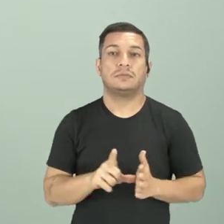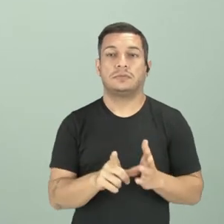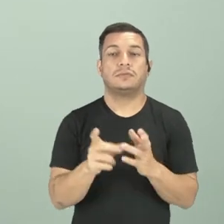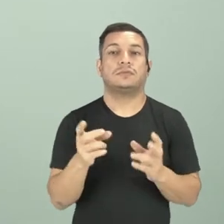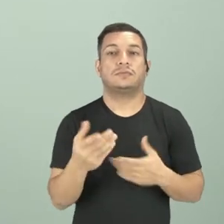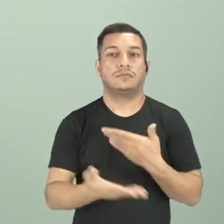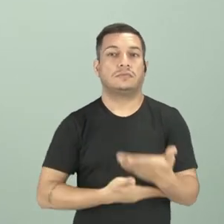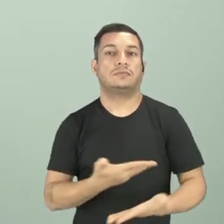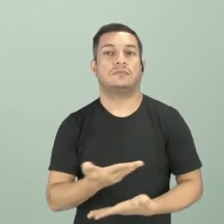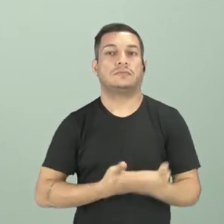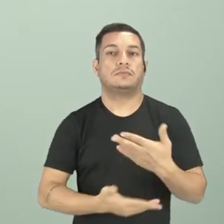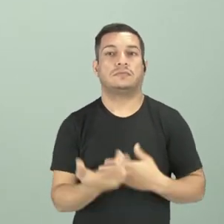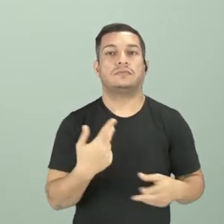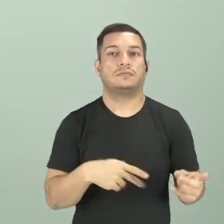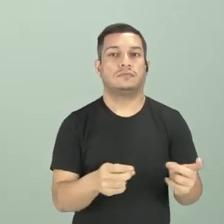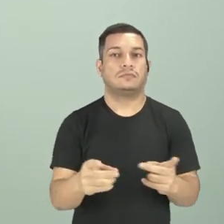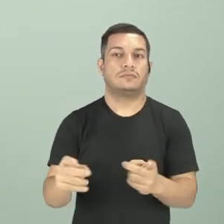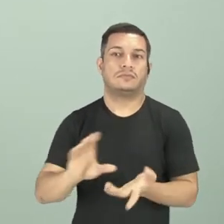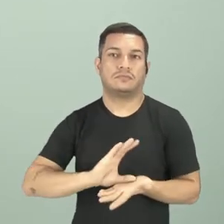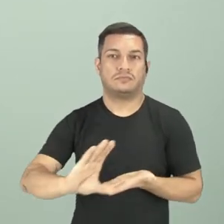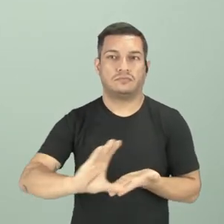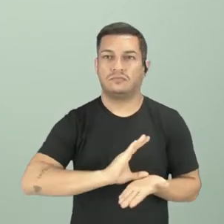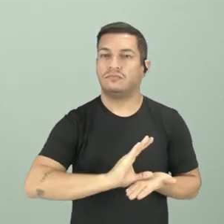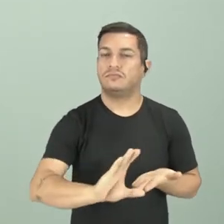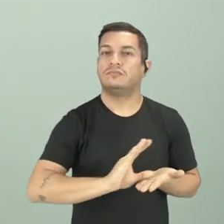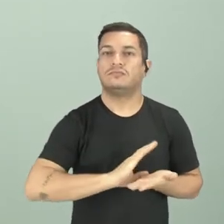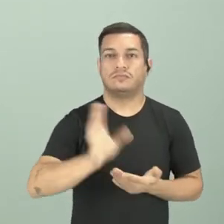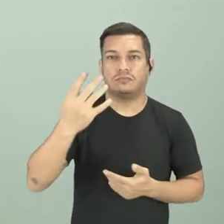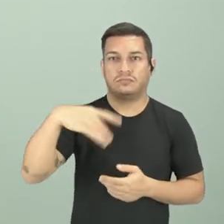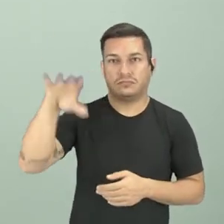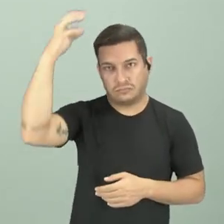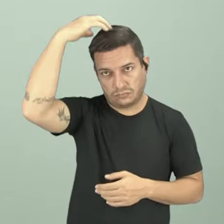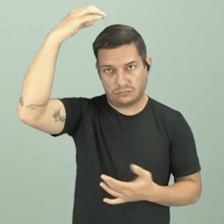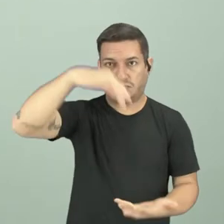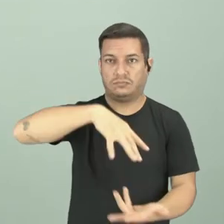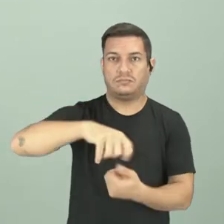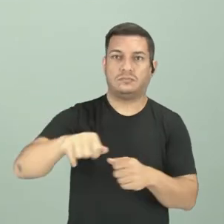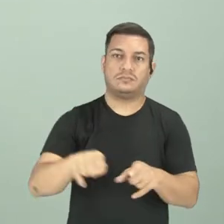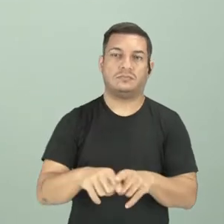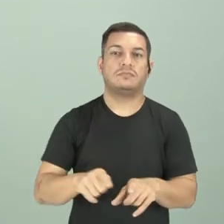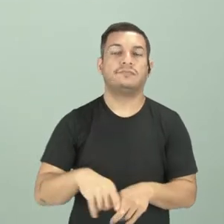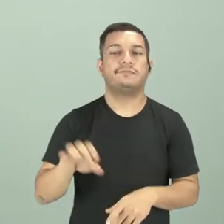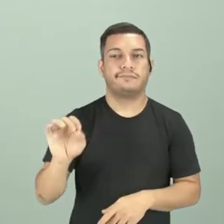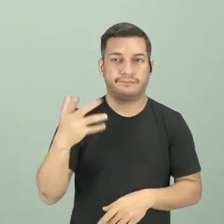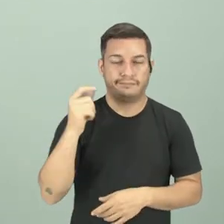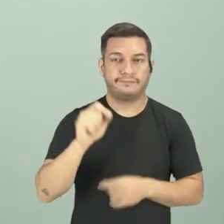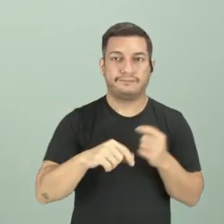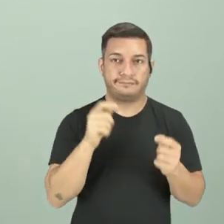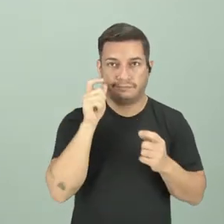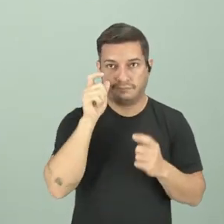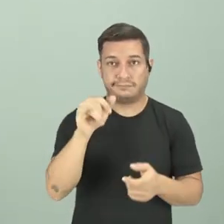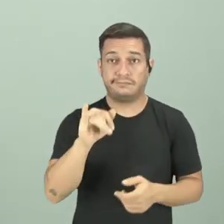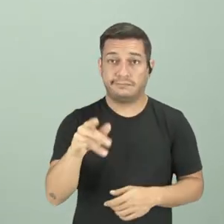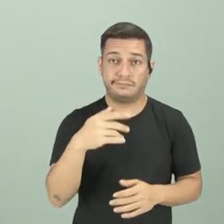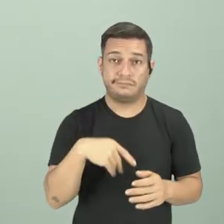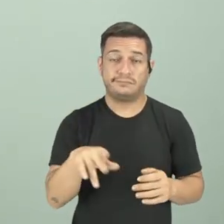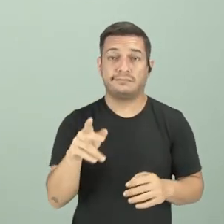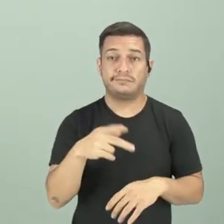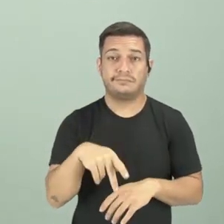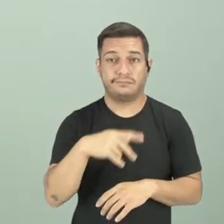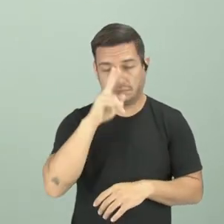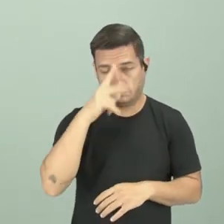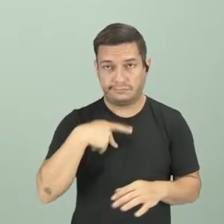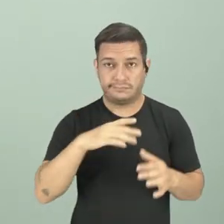entre as nações mundiais, entre os reinos mundiais, isso aí iria impactar se uma das nações entrasse em